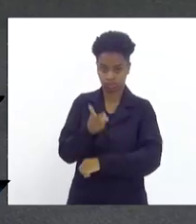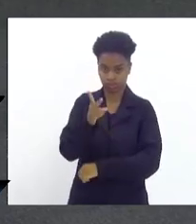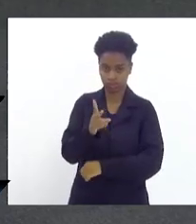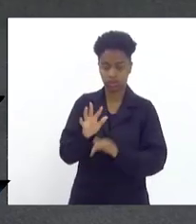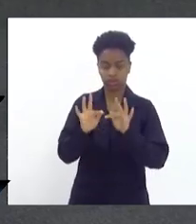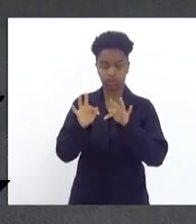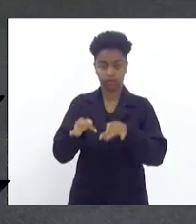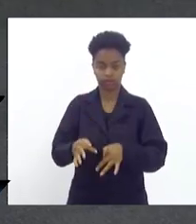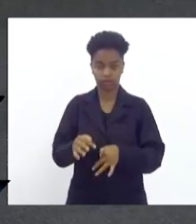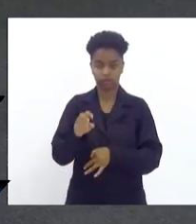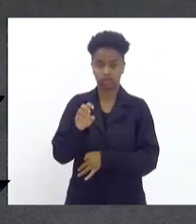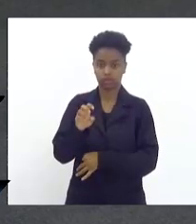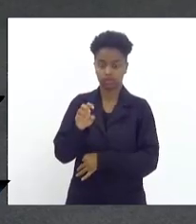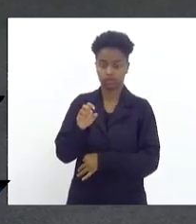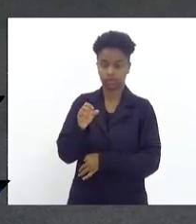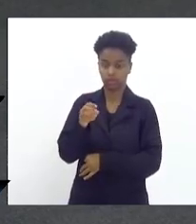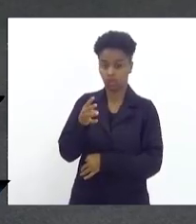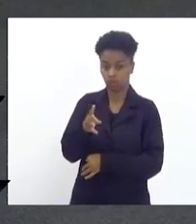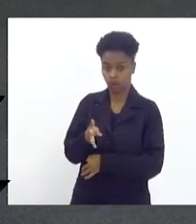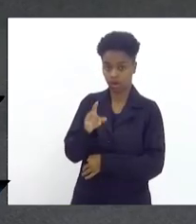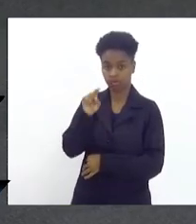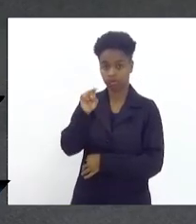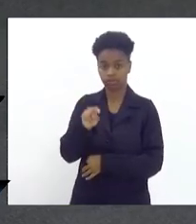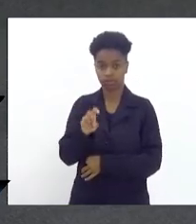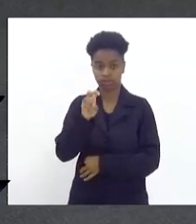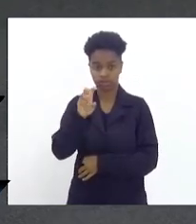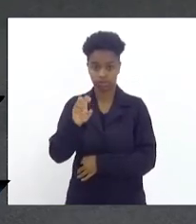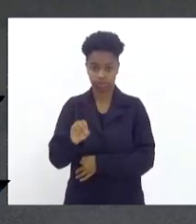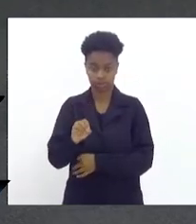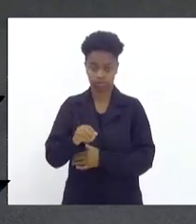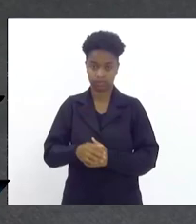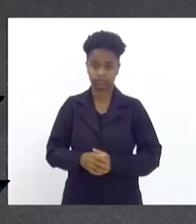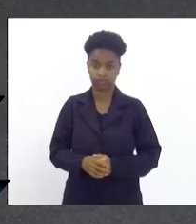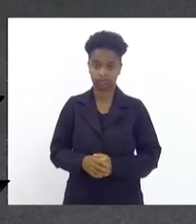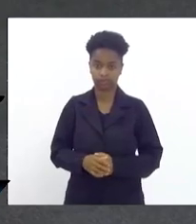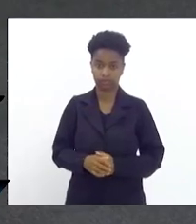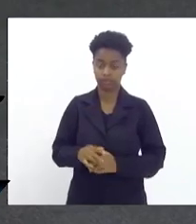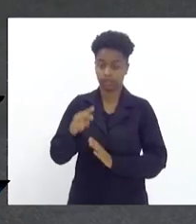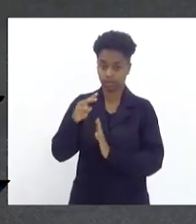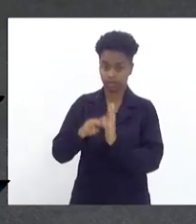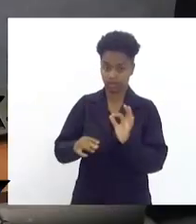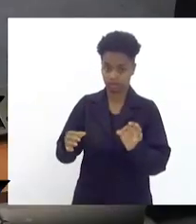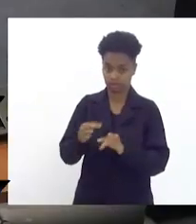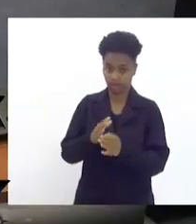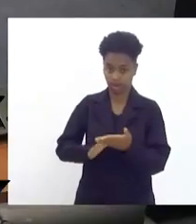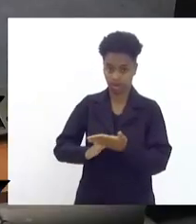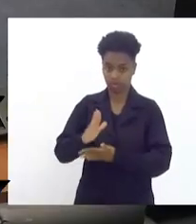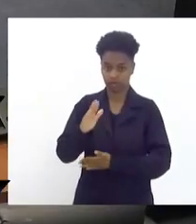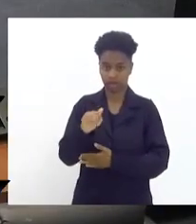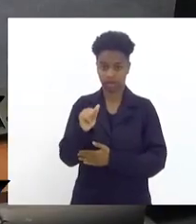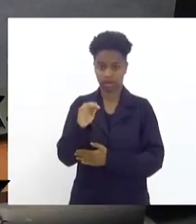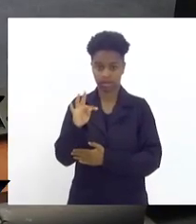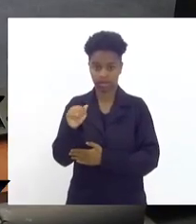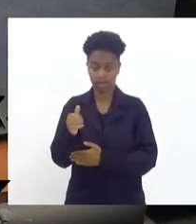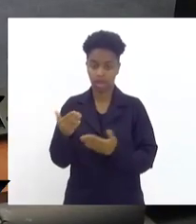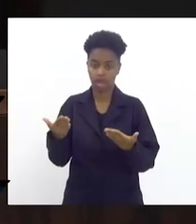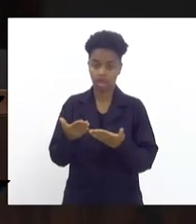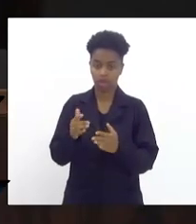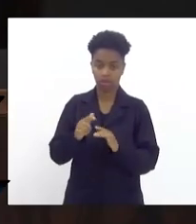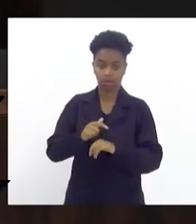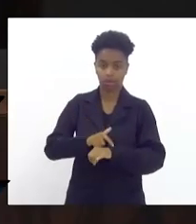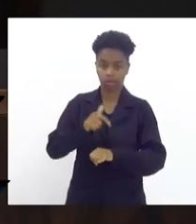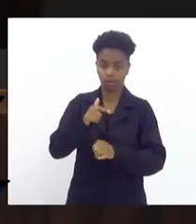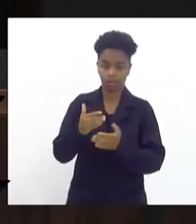encerrou-se às 16 horas e 50 minutos. Lida e aprovada a ata, passa seu expediente